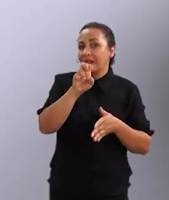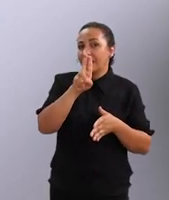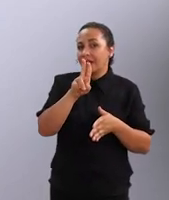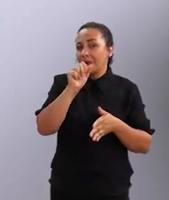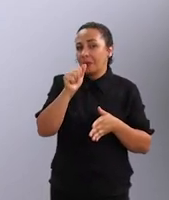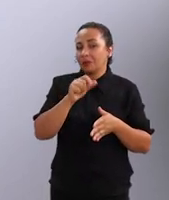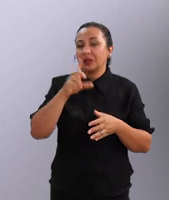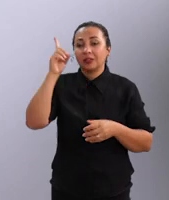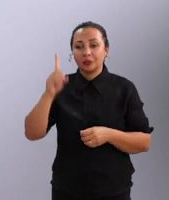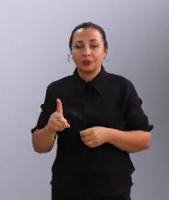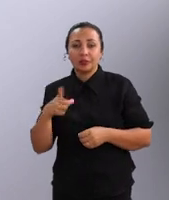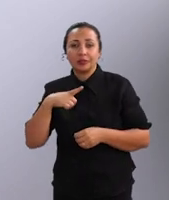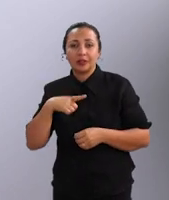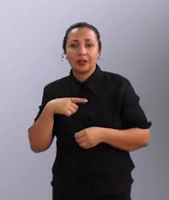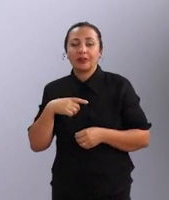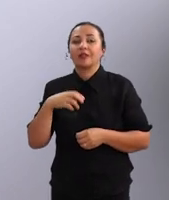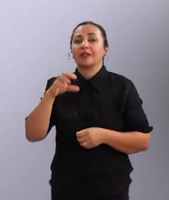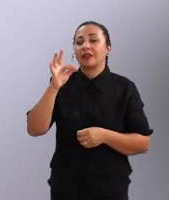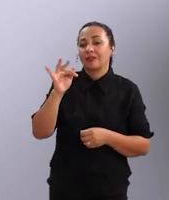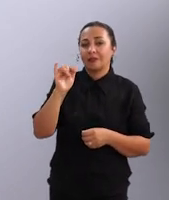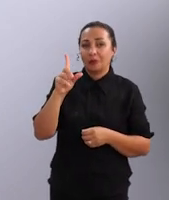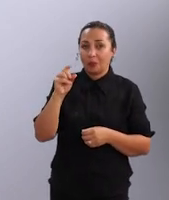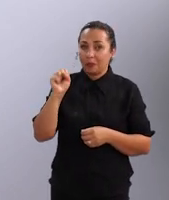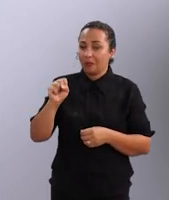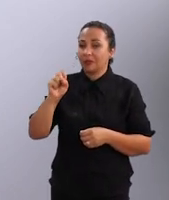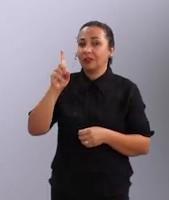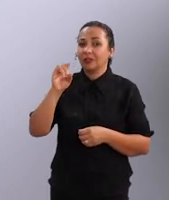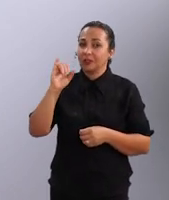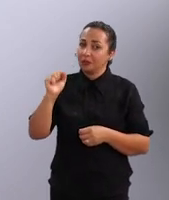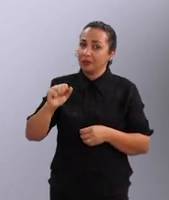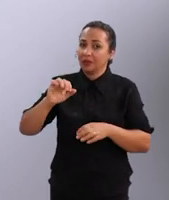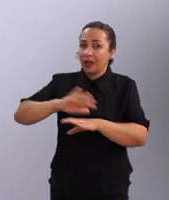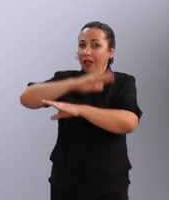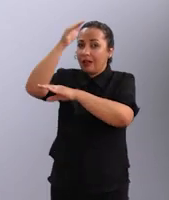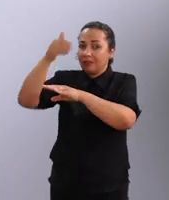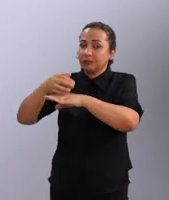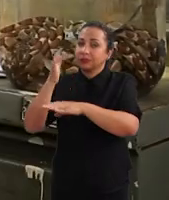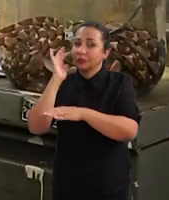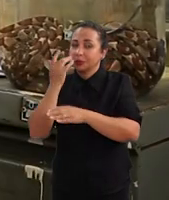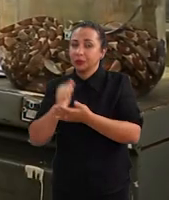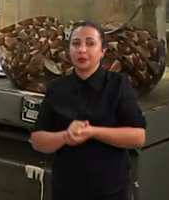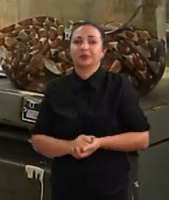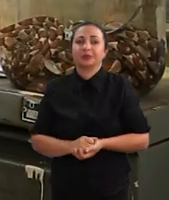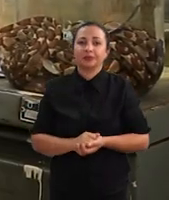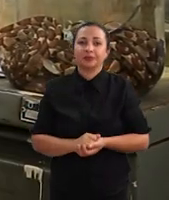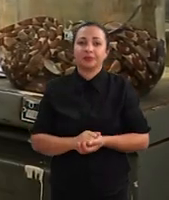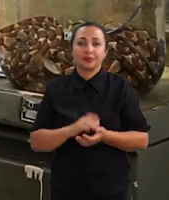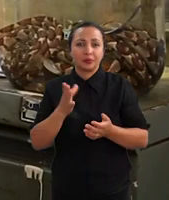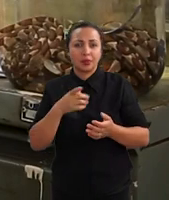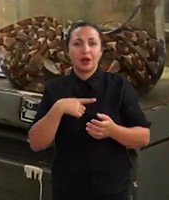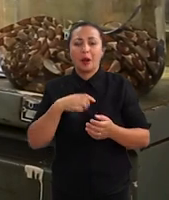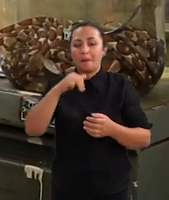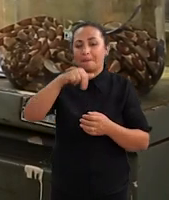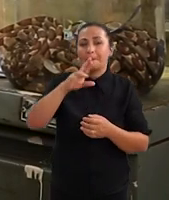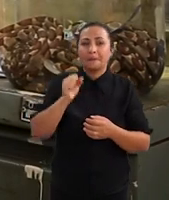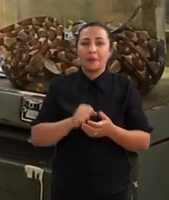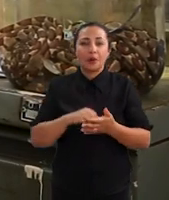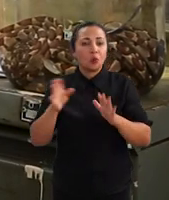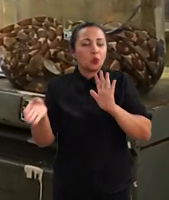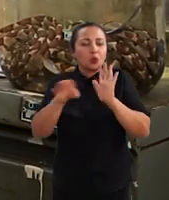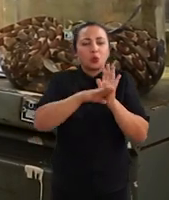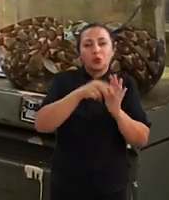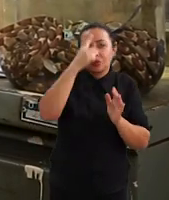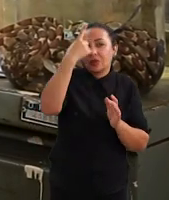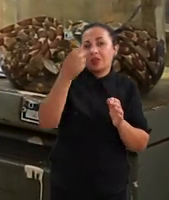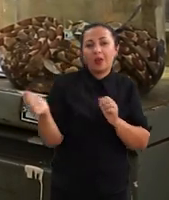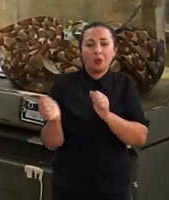À minha direita, nós temos o filopezo diamantino, restrito à chapada diamantina. Eu sou orientador dele, mas o Marcos trouxe a ideia